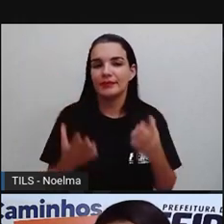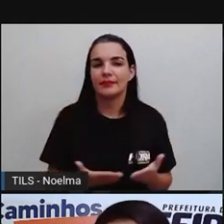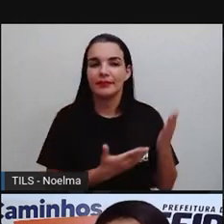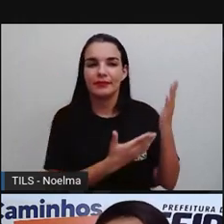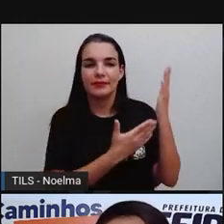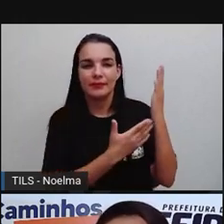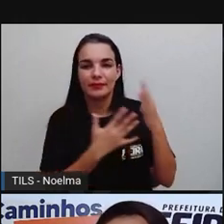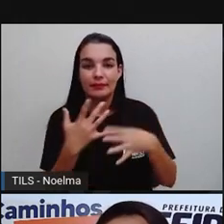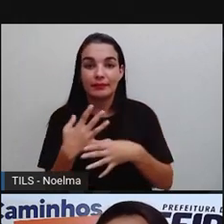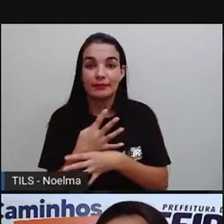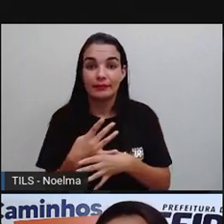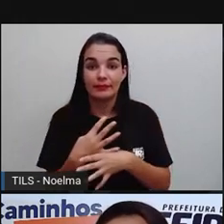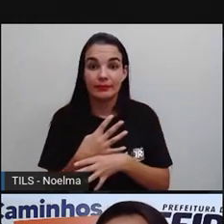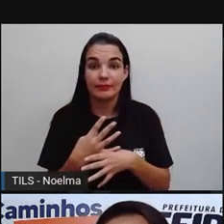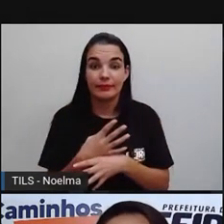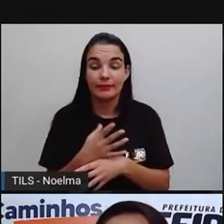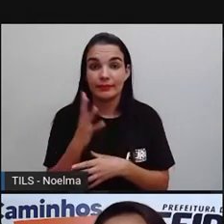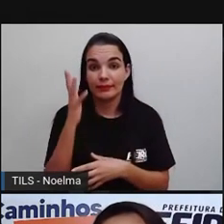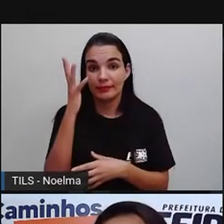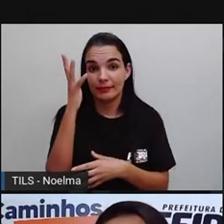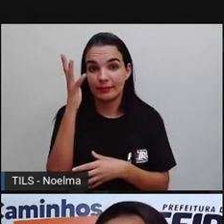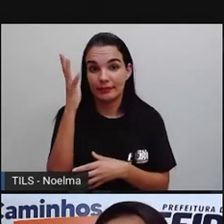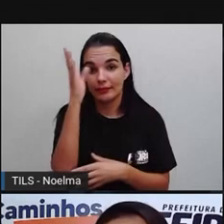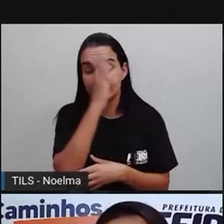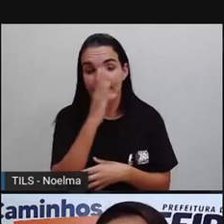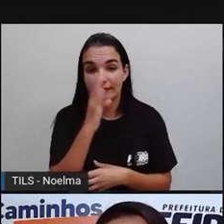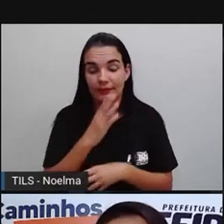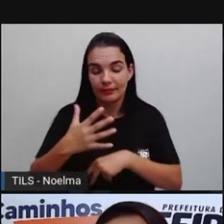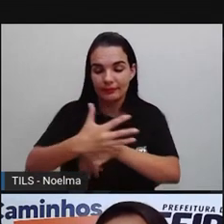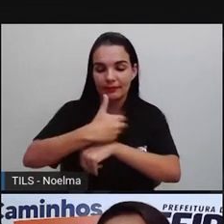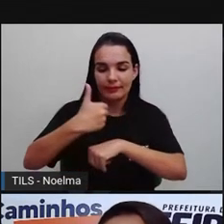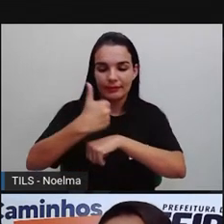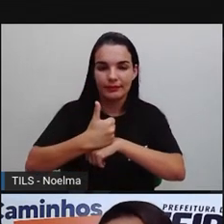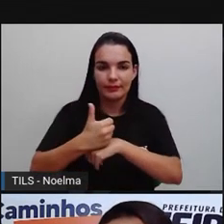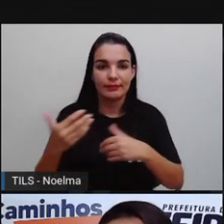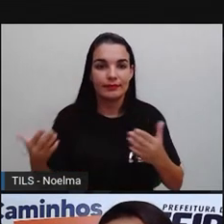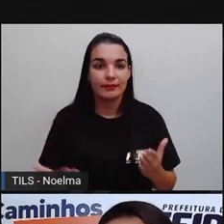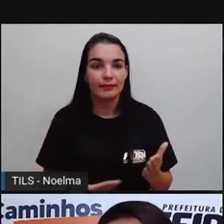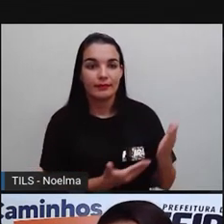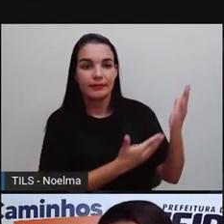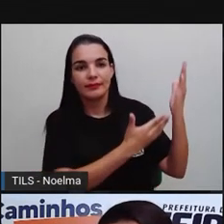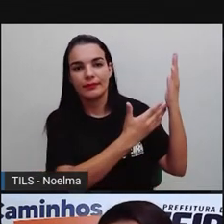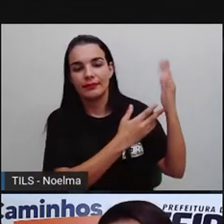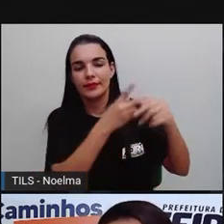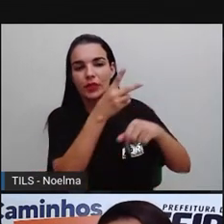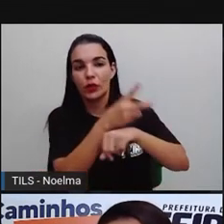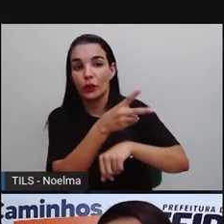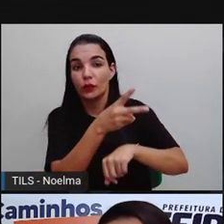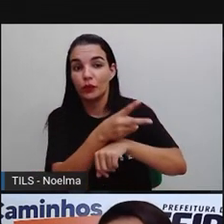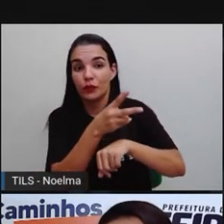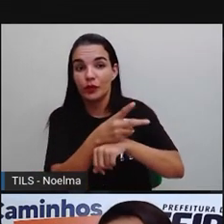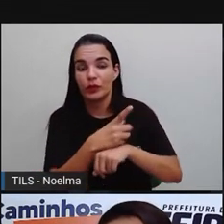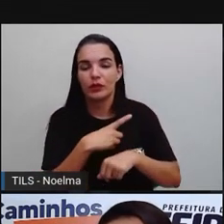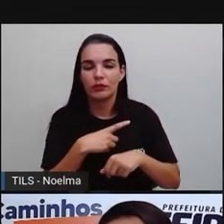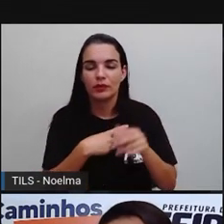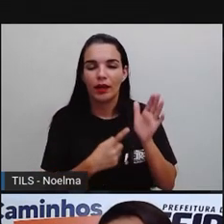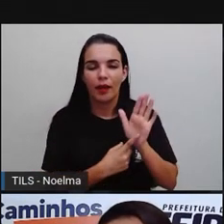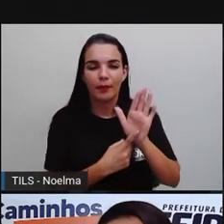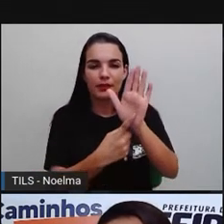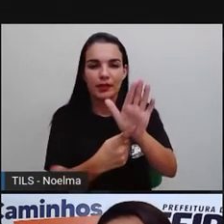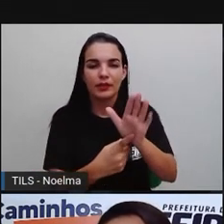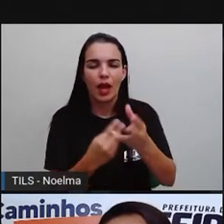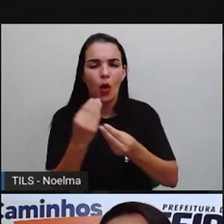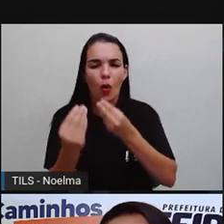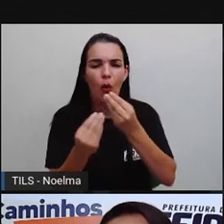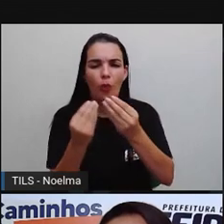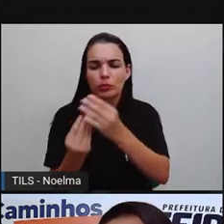colonial. E para começar, eu trouxe aqui para vocês um vídeo onde a gente vai apresentar como é que